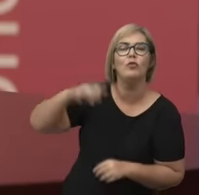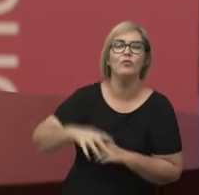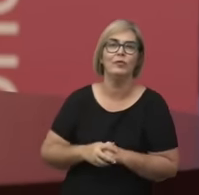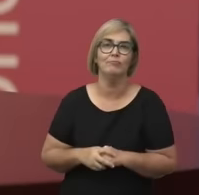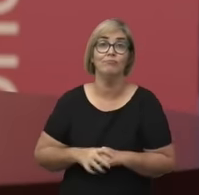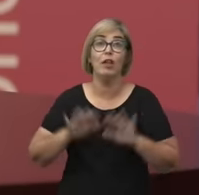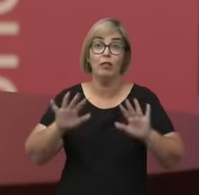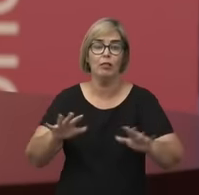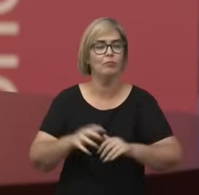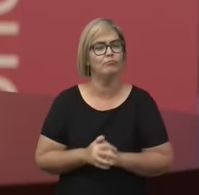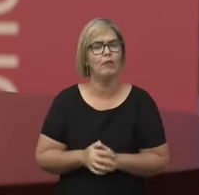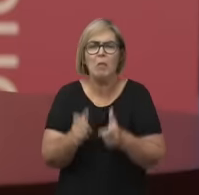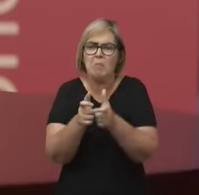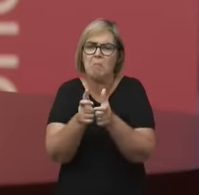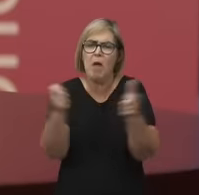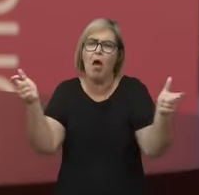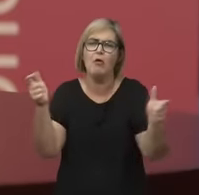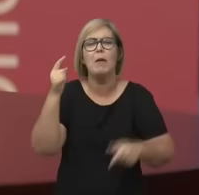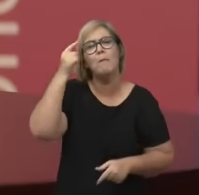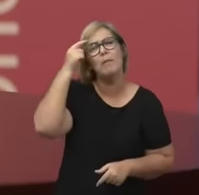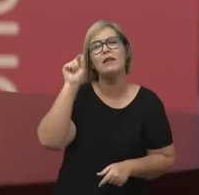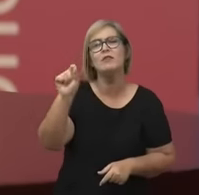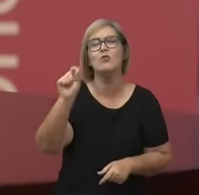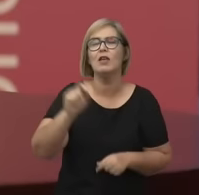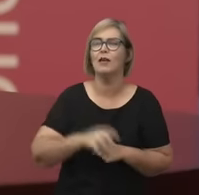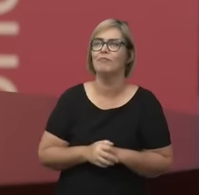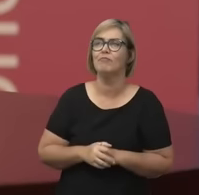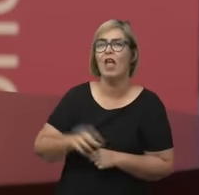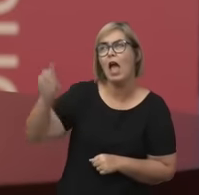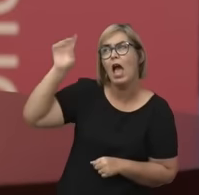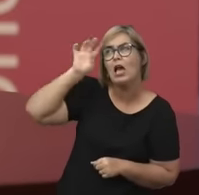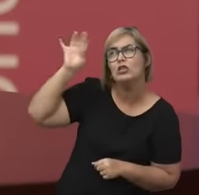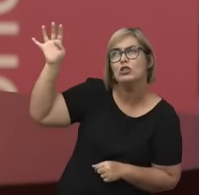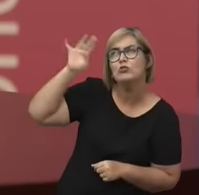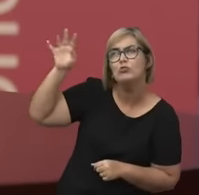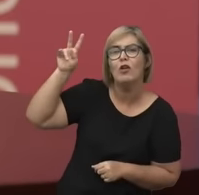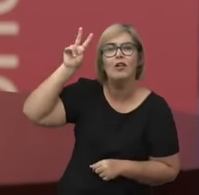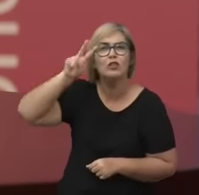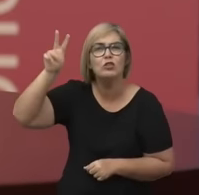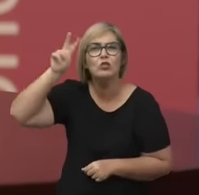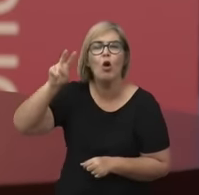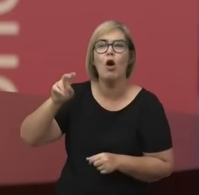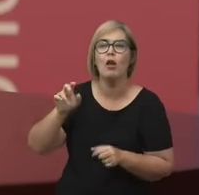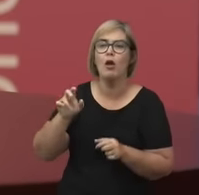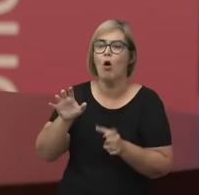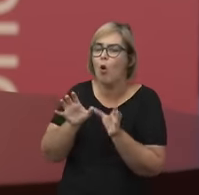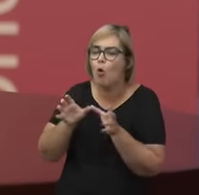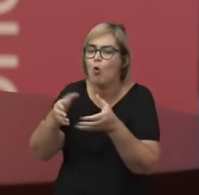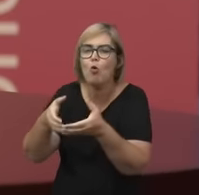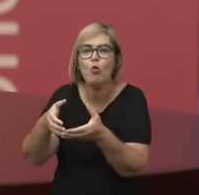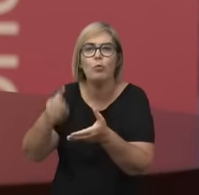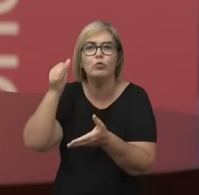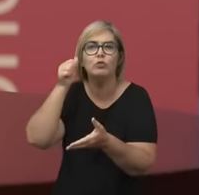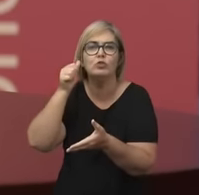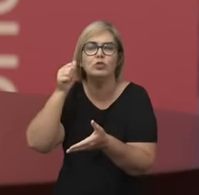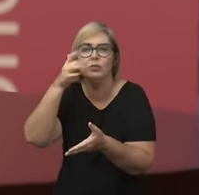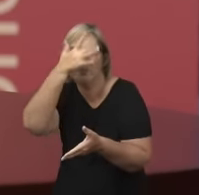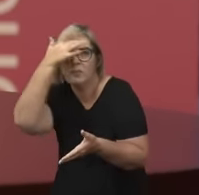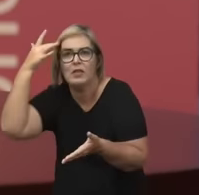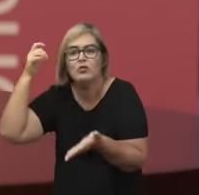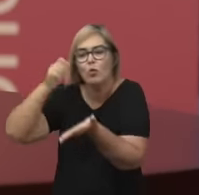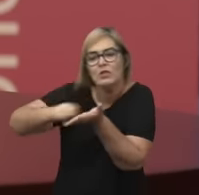a gente pensa a história da filosofia como esse conjunto de grandes autores, um conjunto de grandes autores que também pode ser